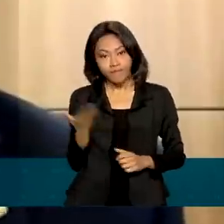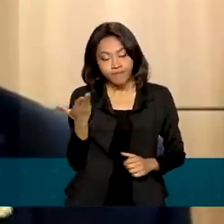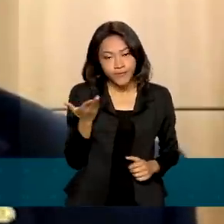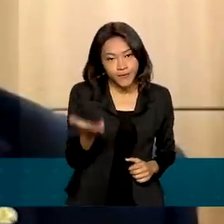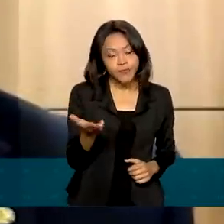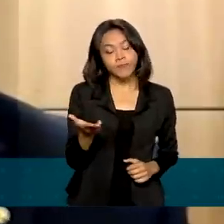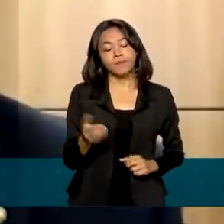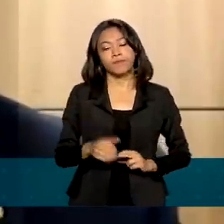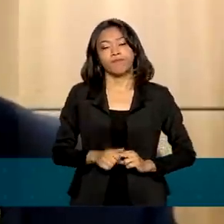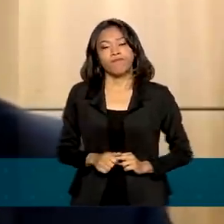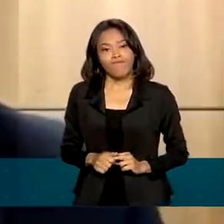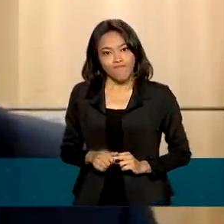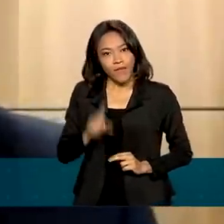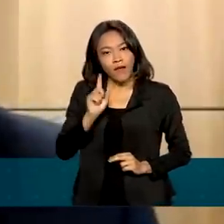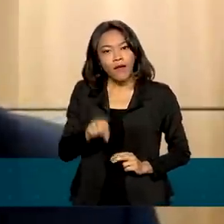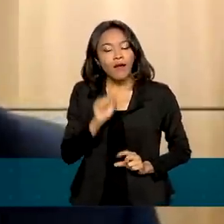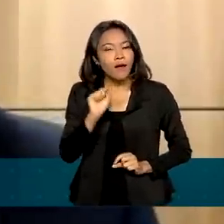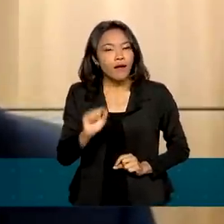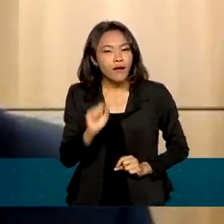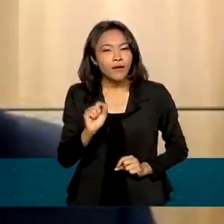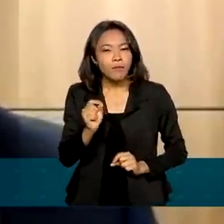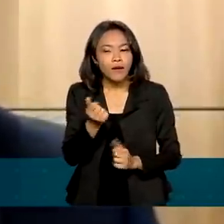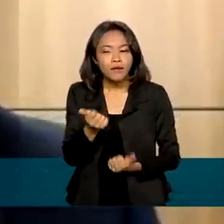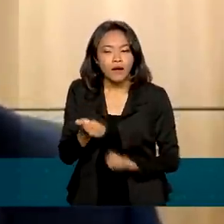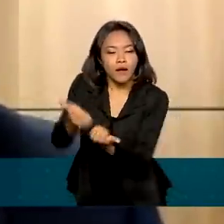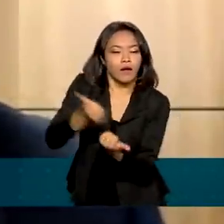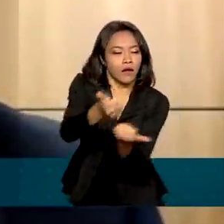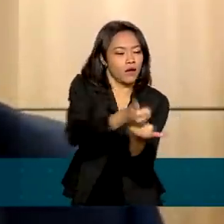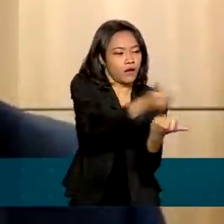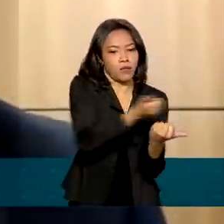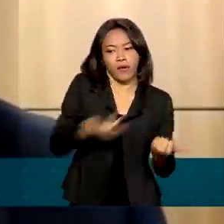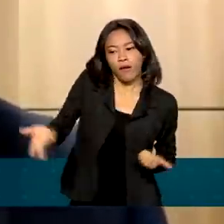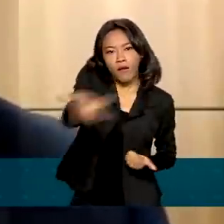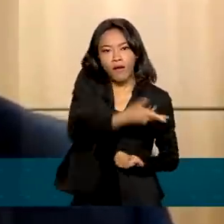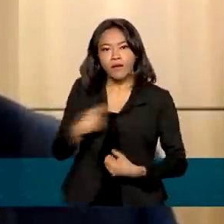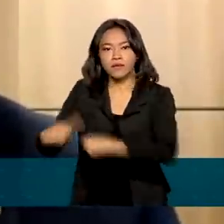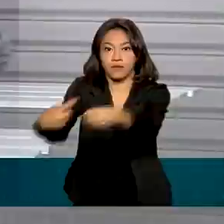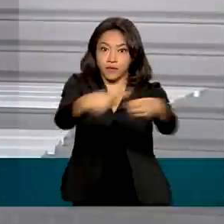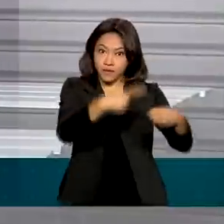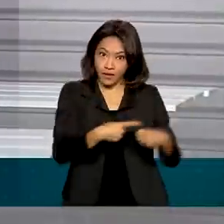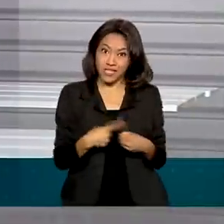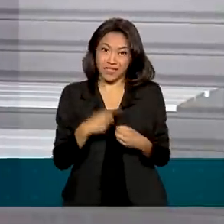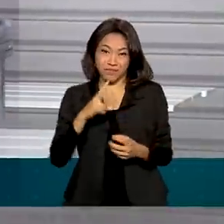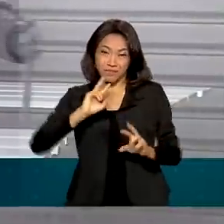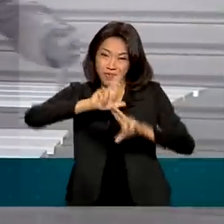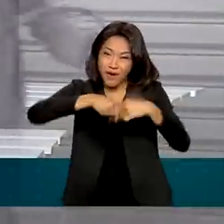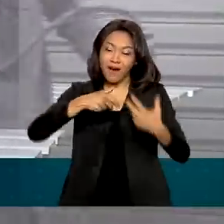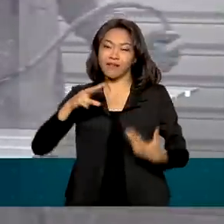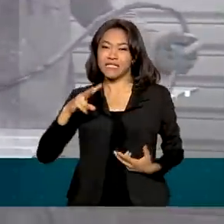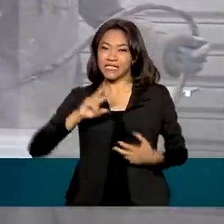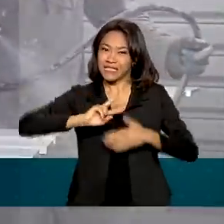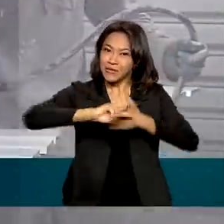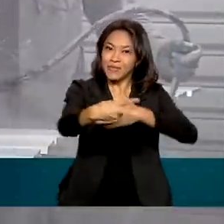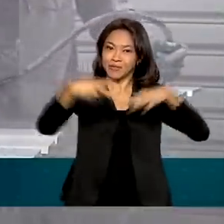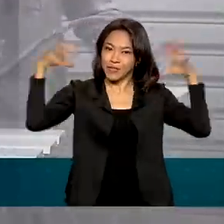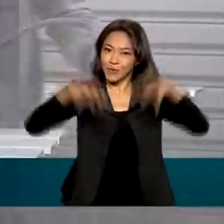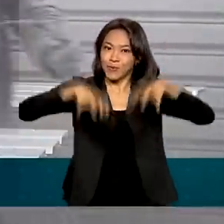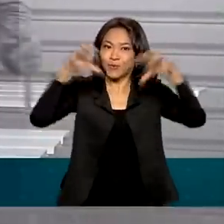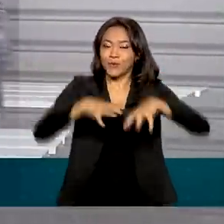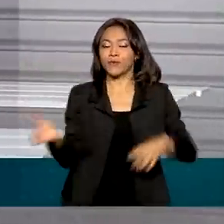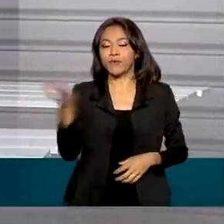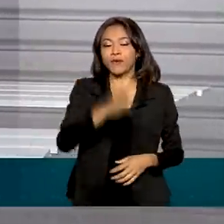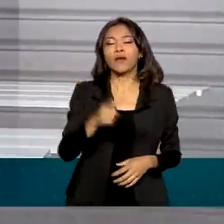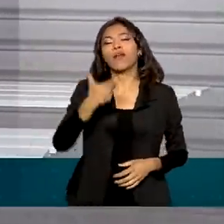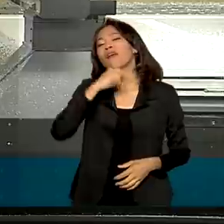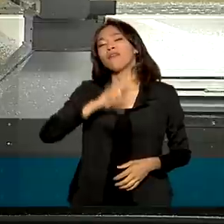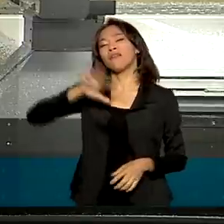do auxílio a estas regiões que vêm sendo afetadas por fortes chuvas. Tem direito ao abono salarial quem está